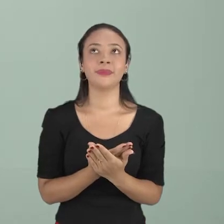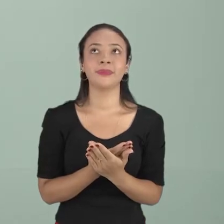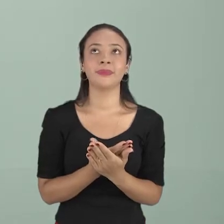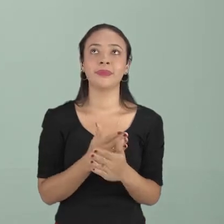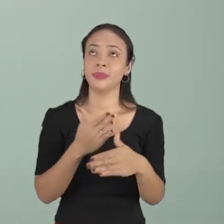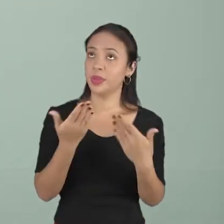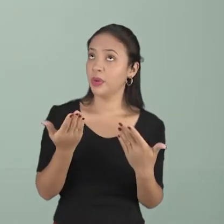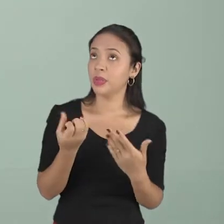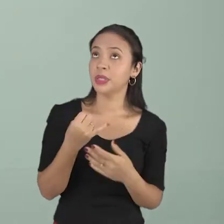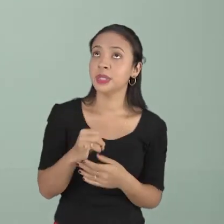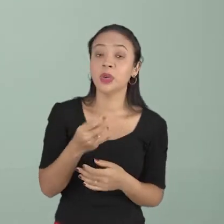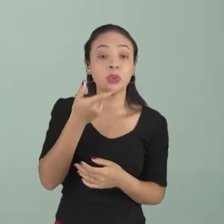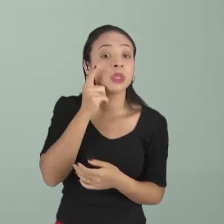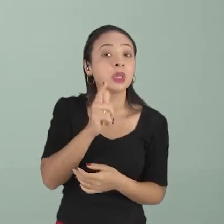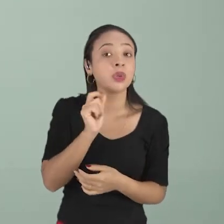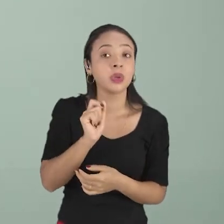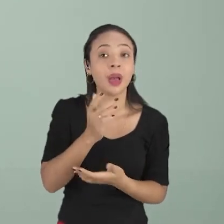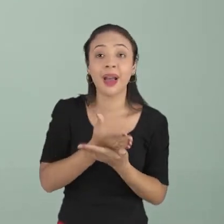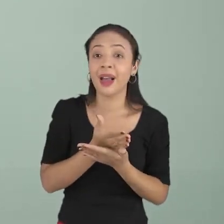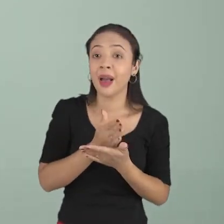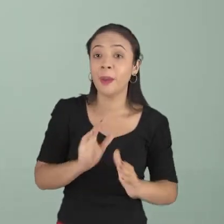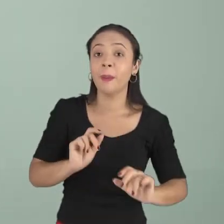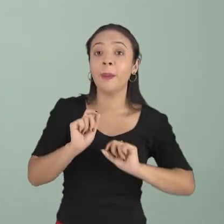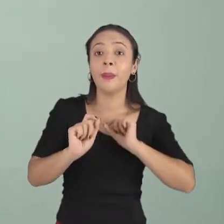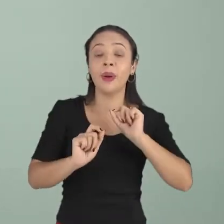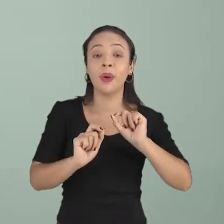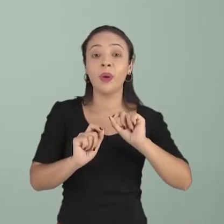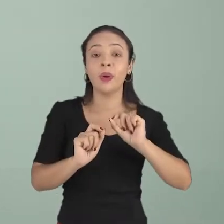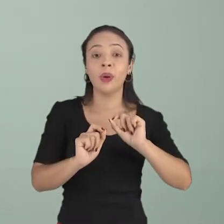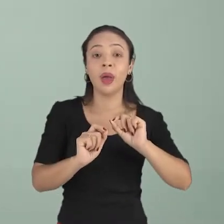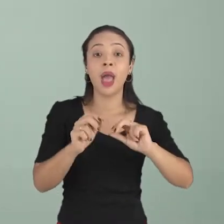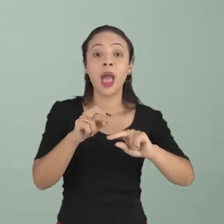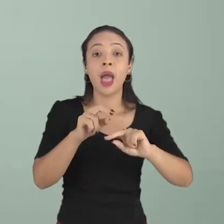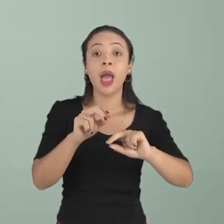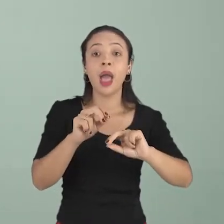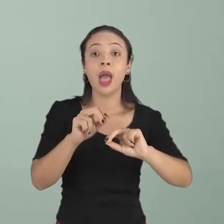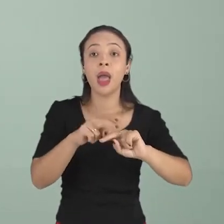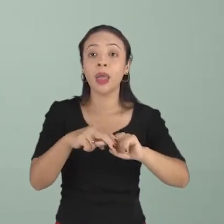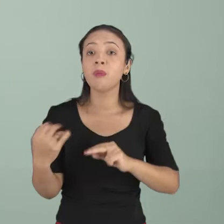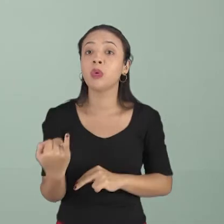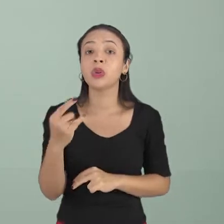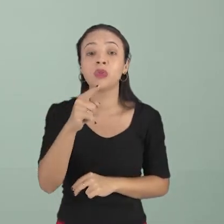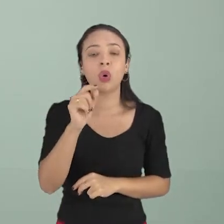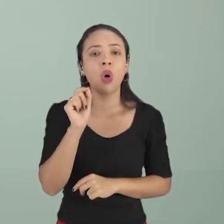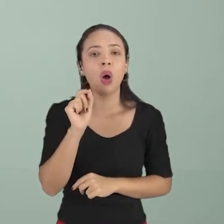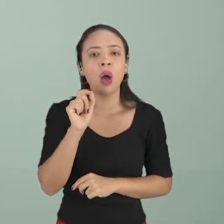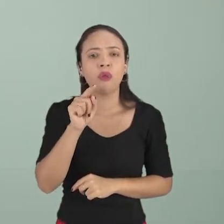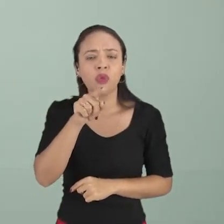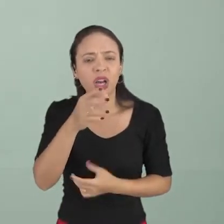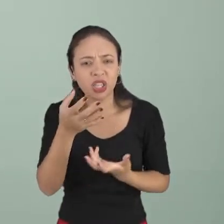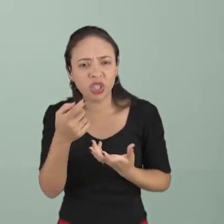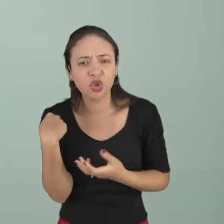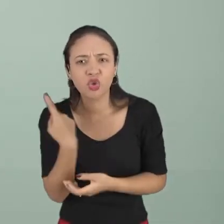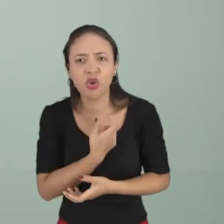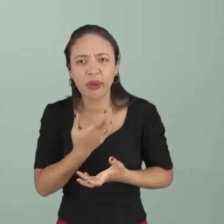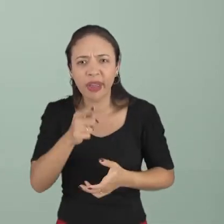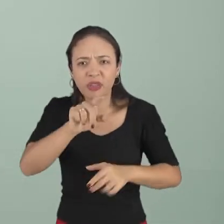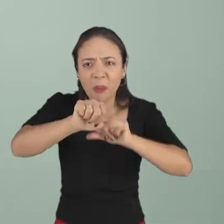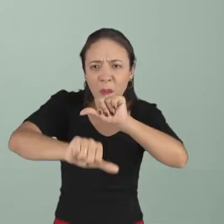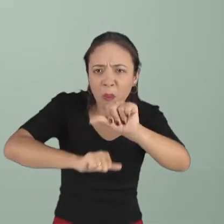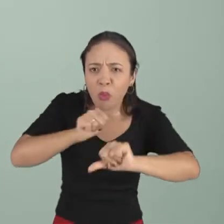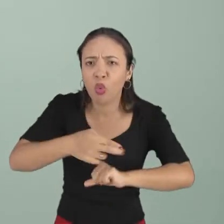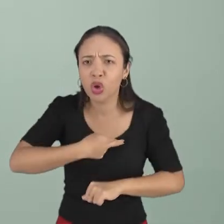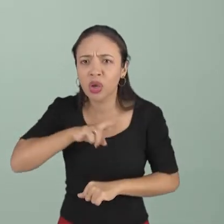eliminar... Por isso que é importante, ninguém quer que você mude de religião, quer que você entenda as religiões